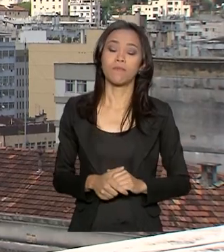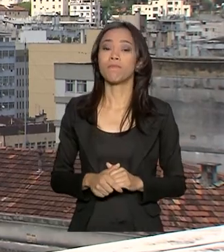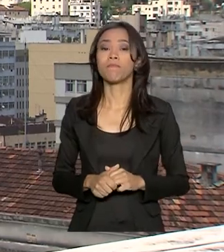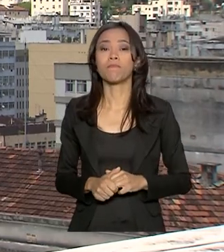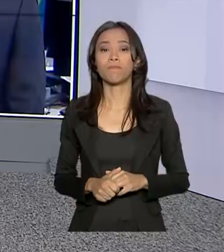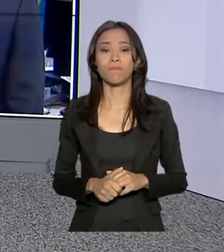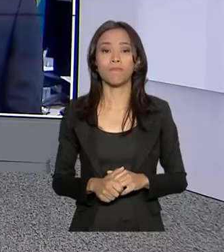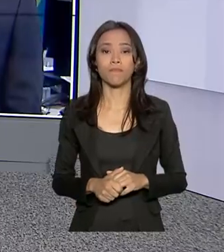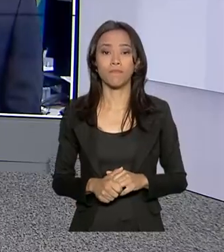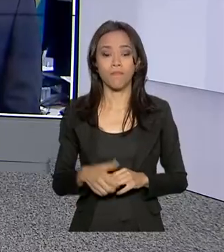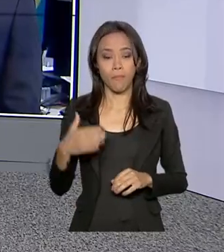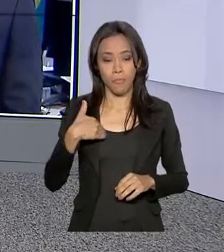contigo. Obrigada, Alessandra. Obrigada.